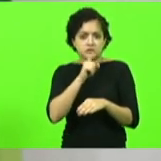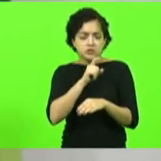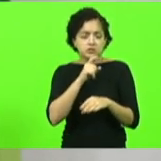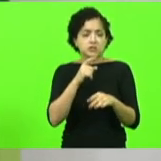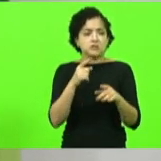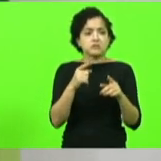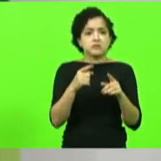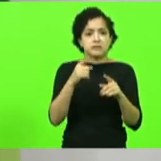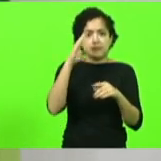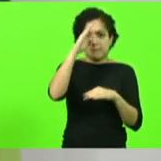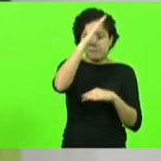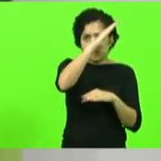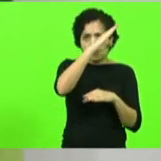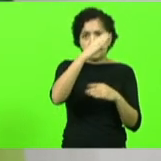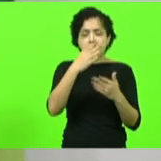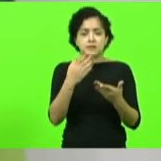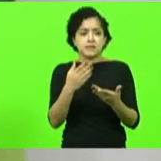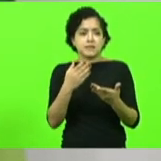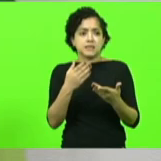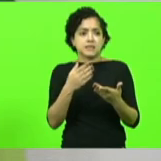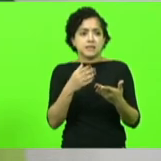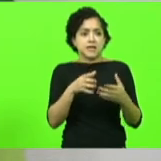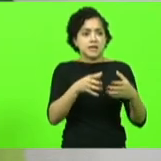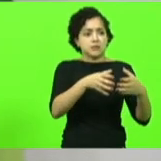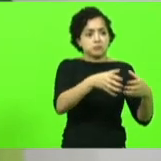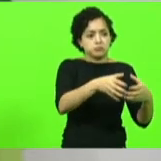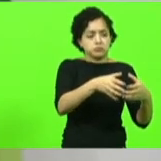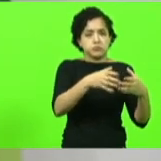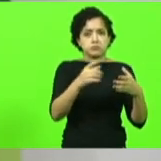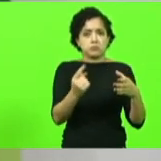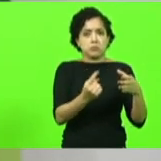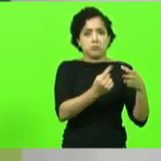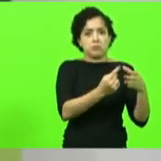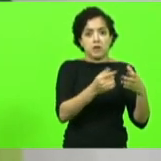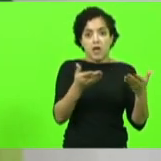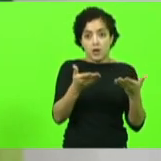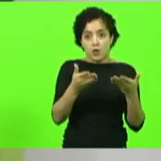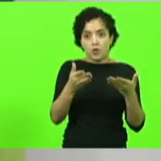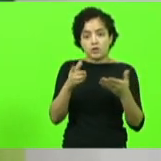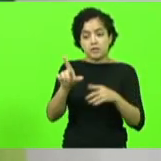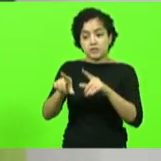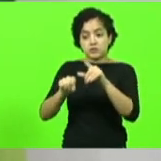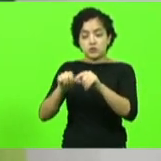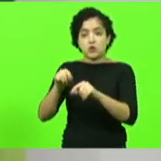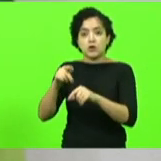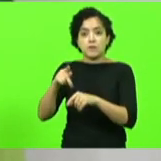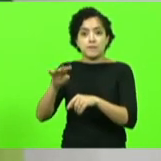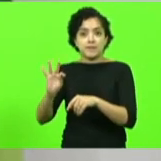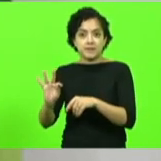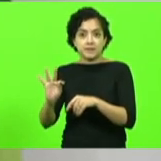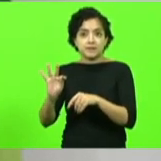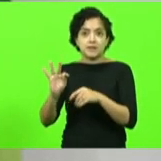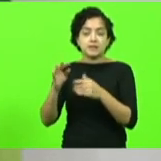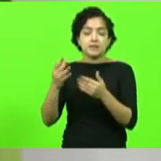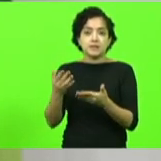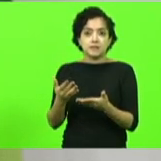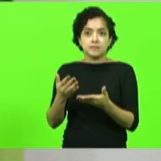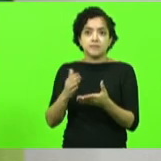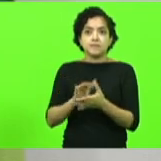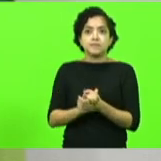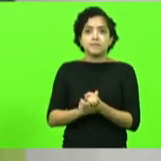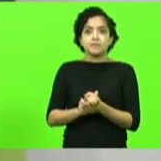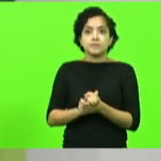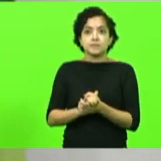Bolsonaro que era um bolsonarista agora escolhe um petista para acompanhar ele na primeira missão internacional